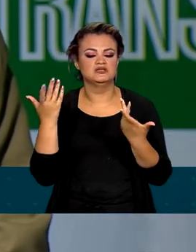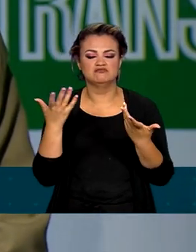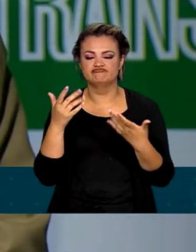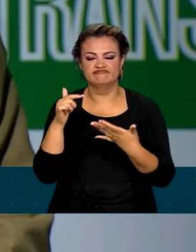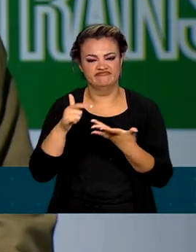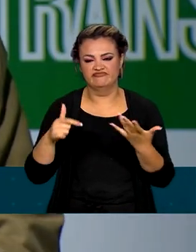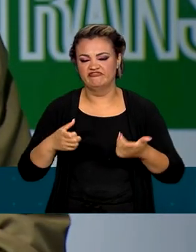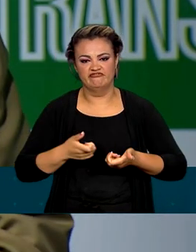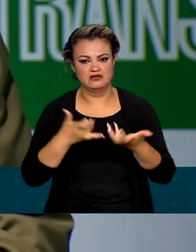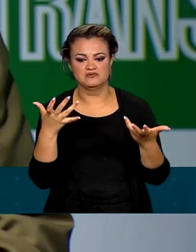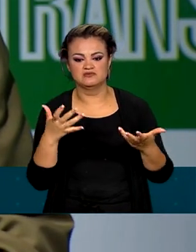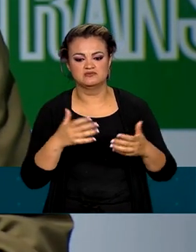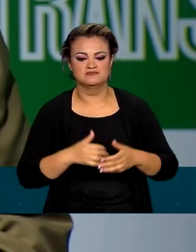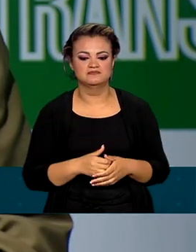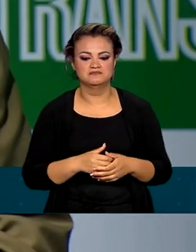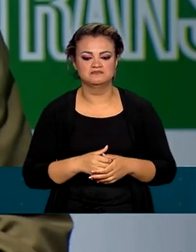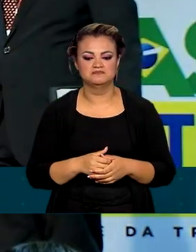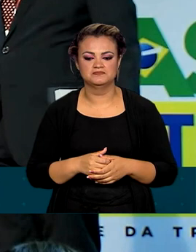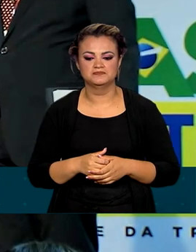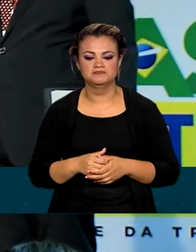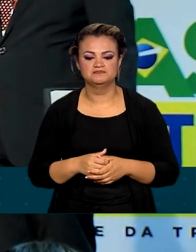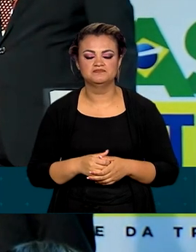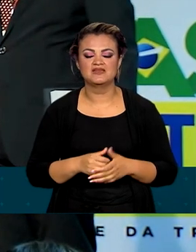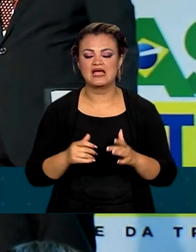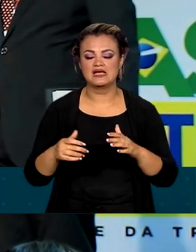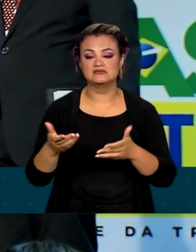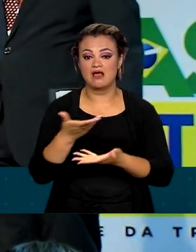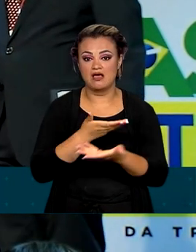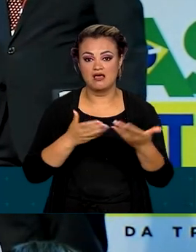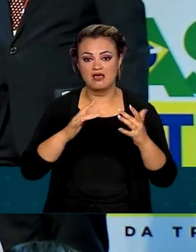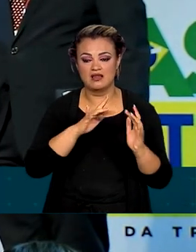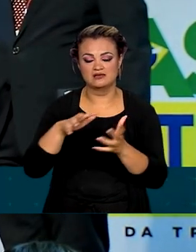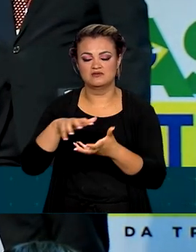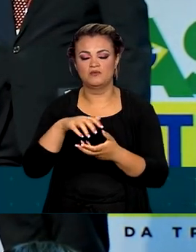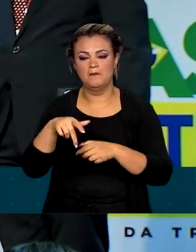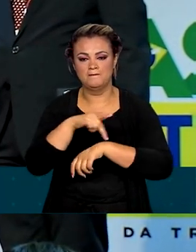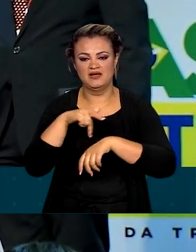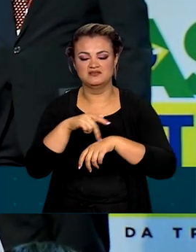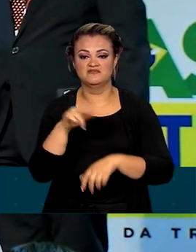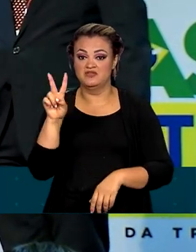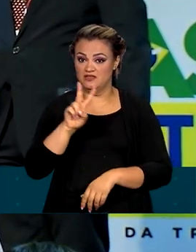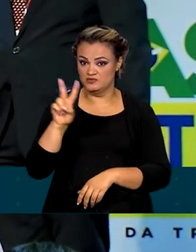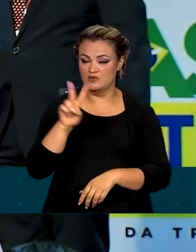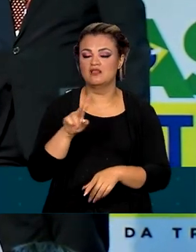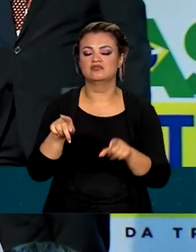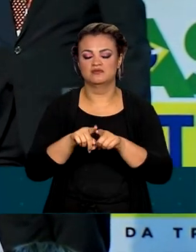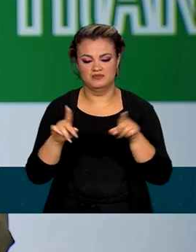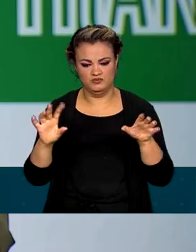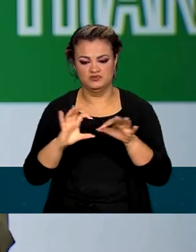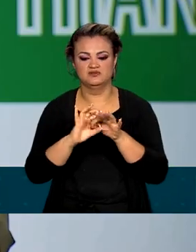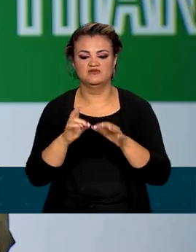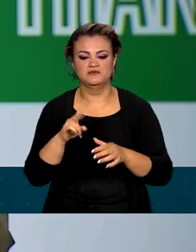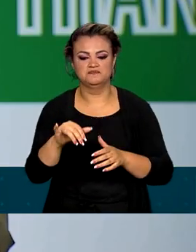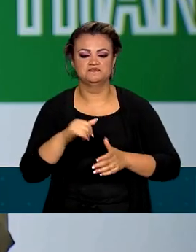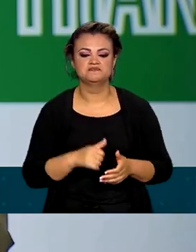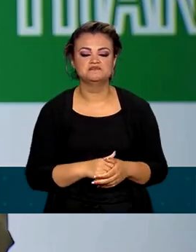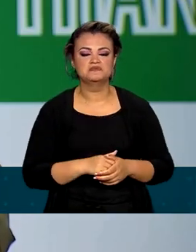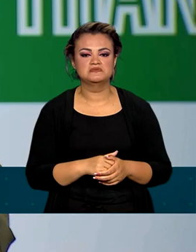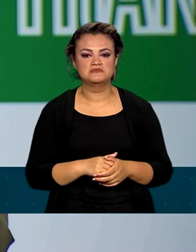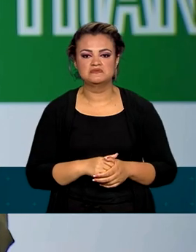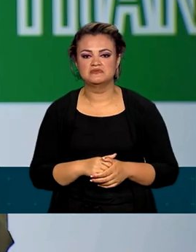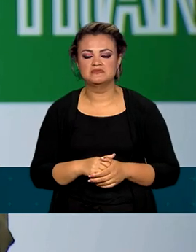todos os sentidos com esses países. As relações com a Venezuela também serão retomadas. O presidente